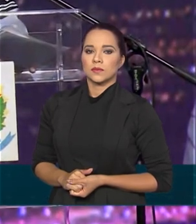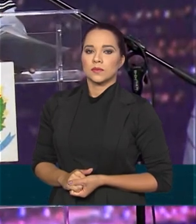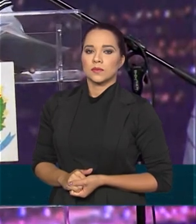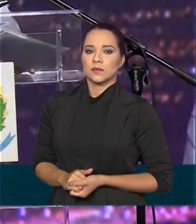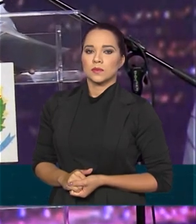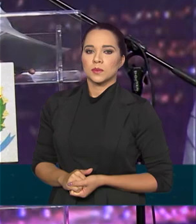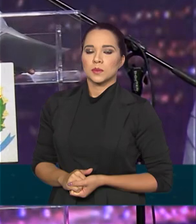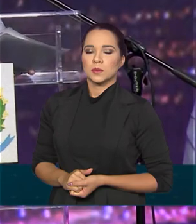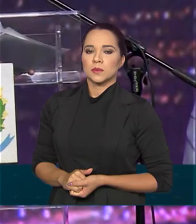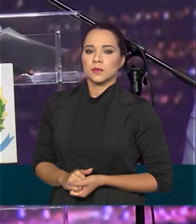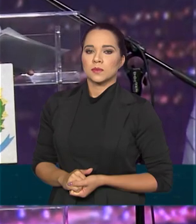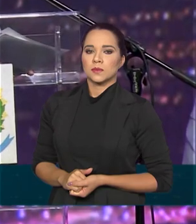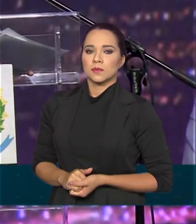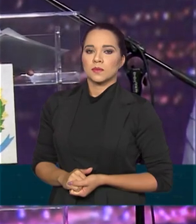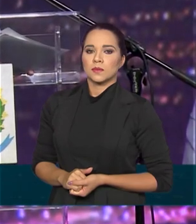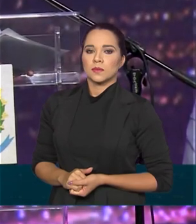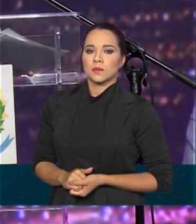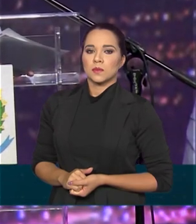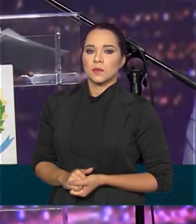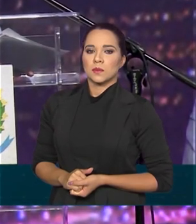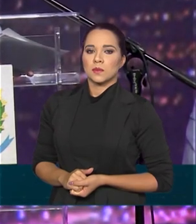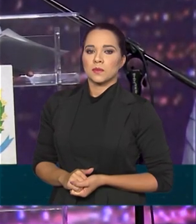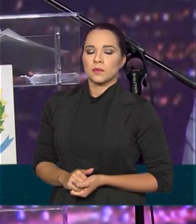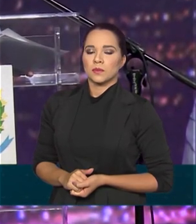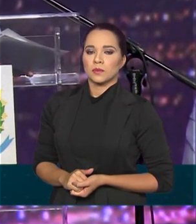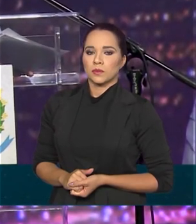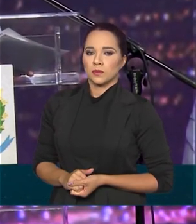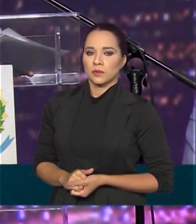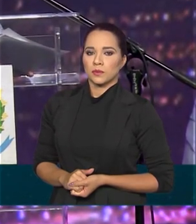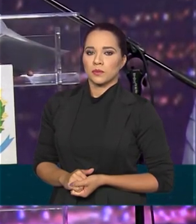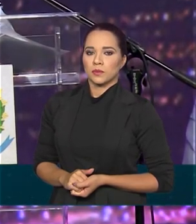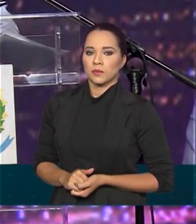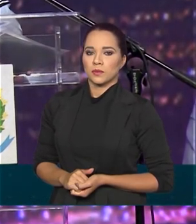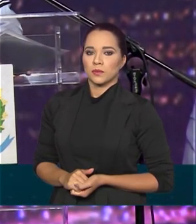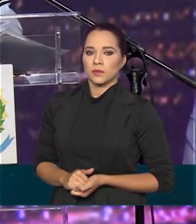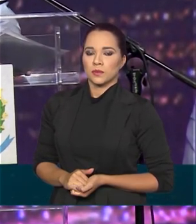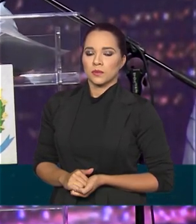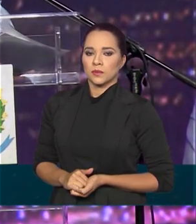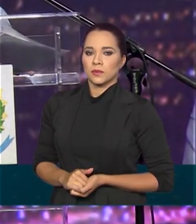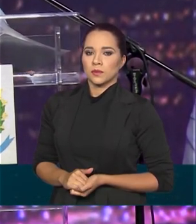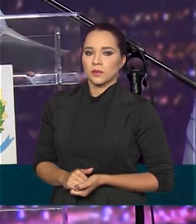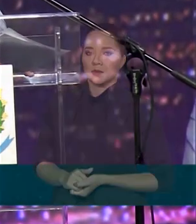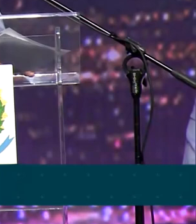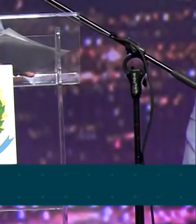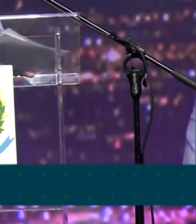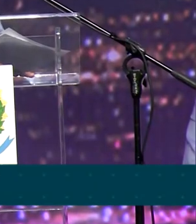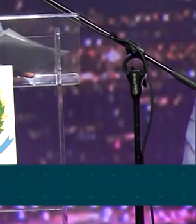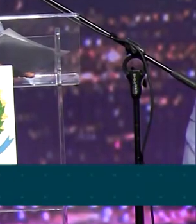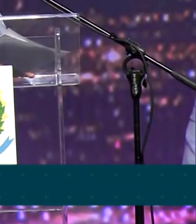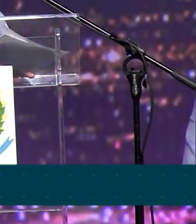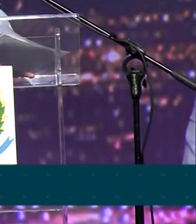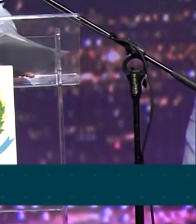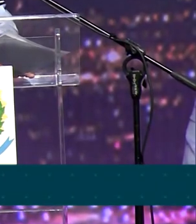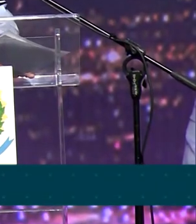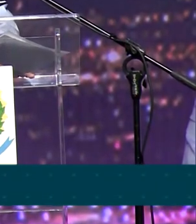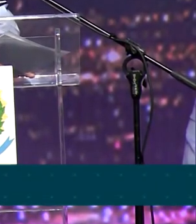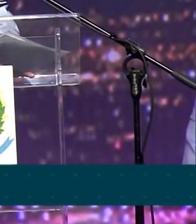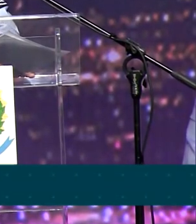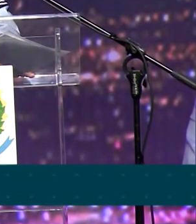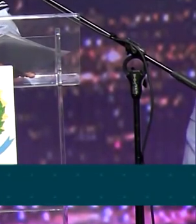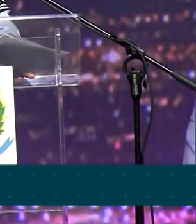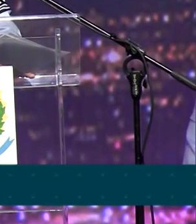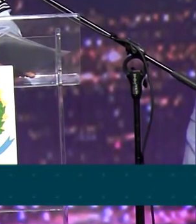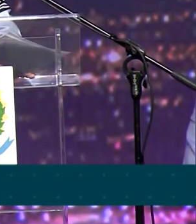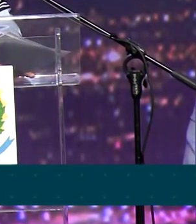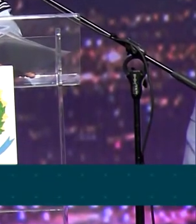até 45 milhões de metros cúbicos por dia. Esse valor corresponde a mais